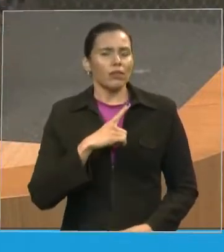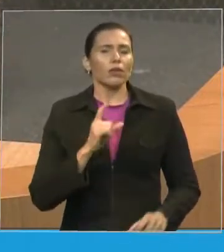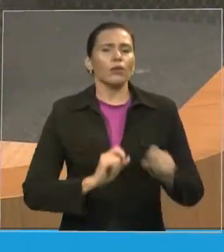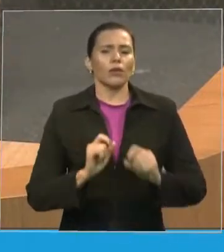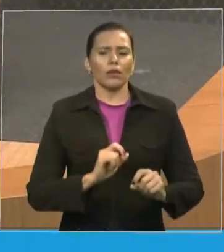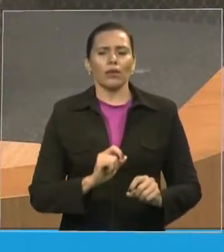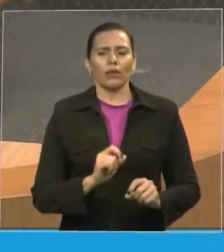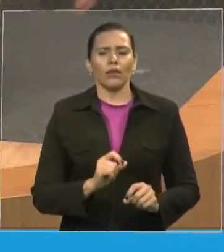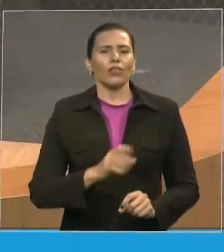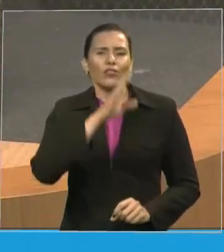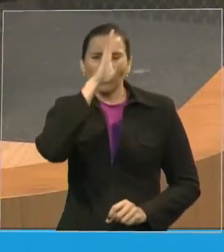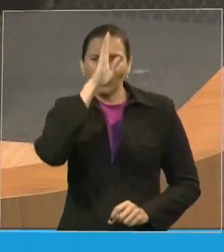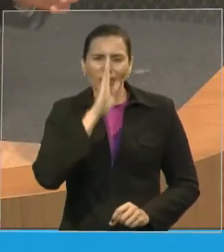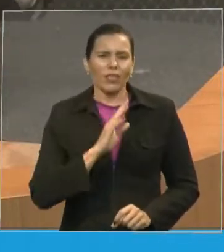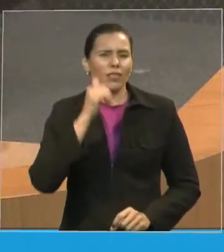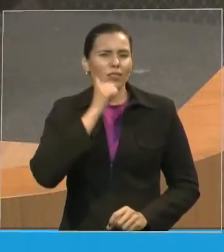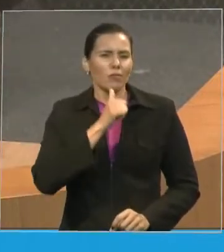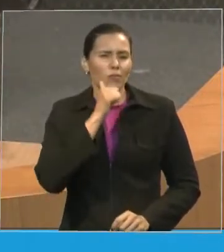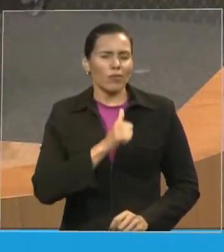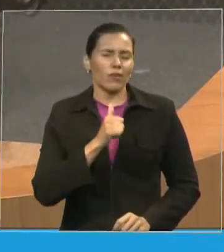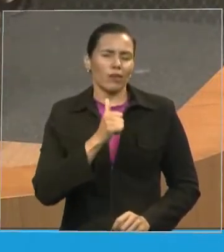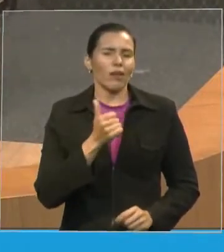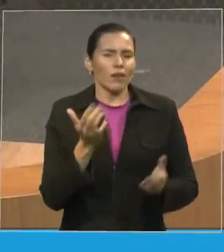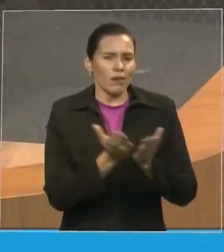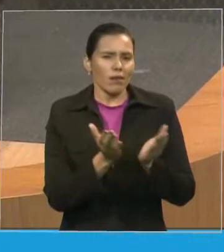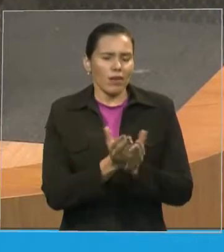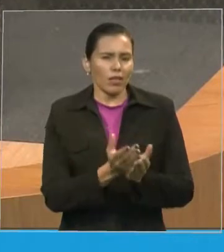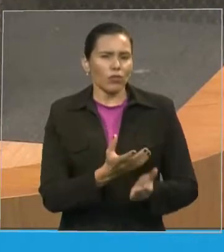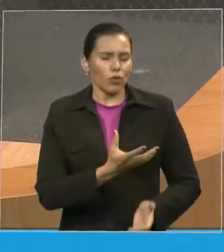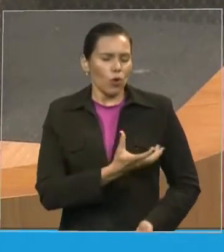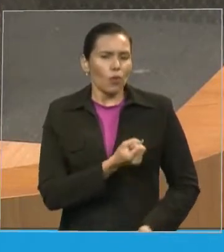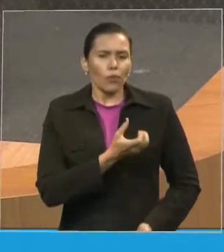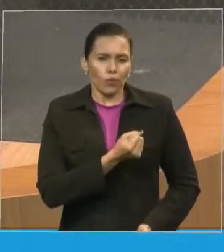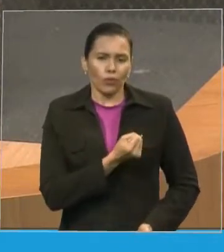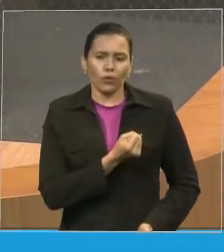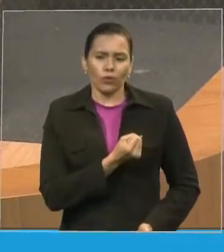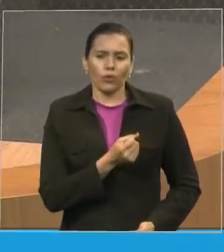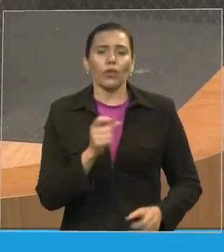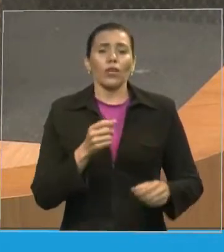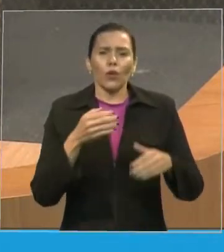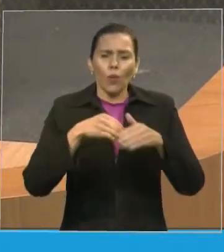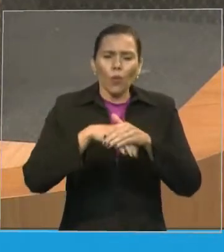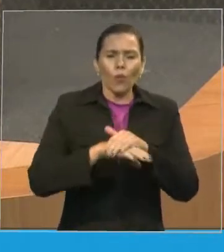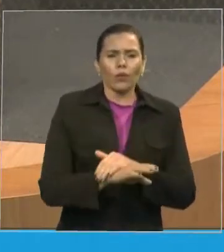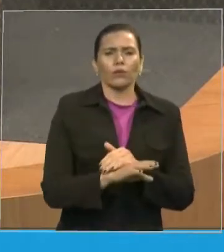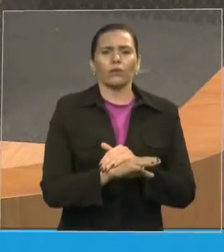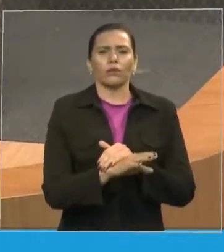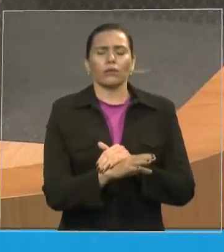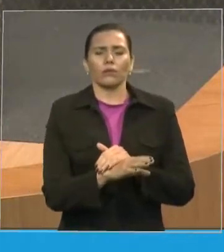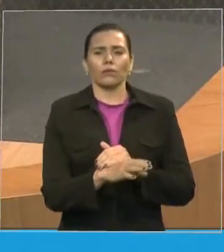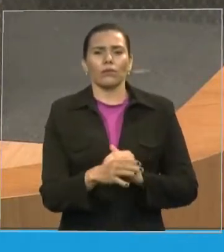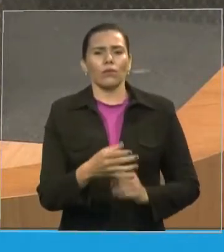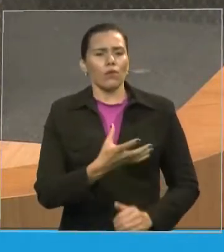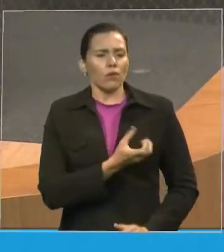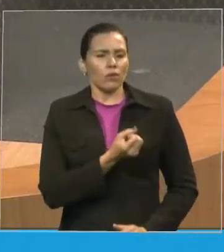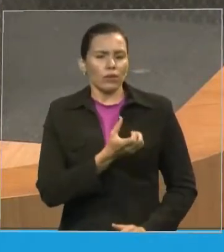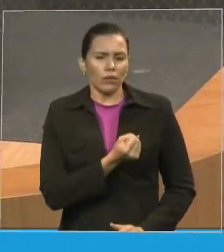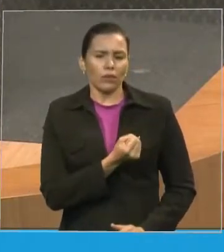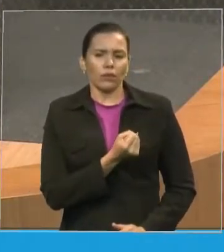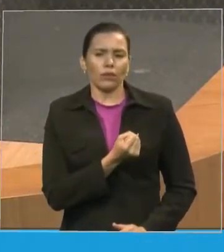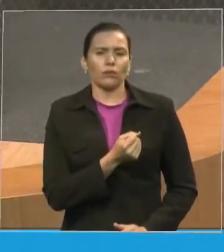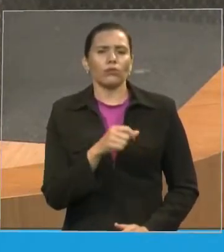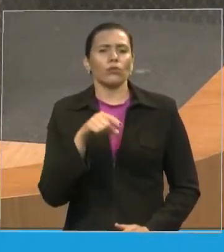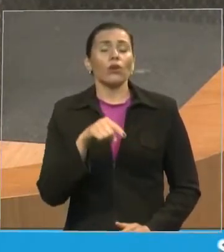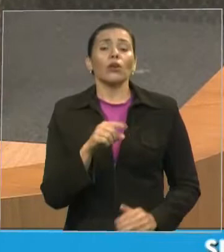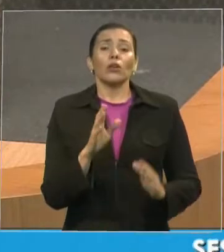crentes estão indo onde alguém está amamentando e pedindo gota de leite estocando nas igrejas, nos refrigeradores, levando para o banco de